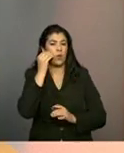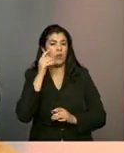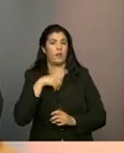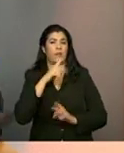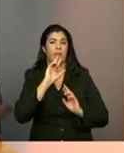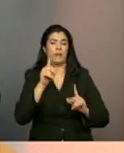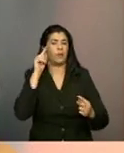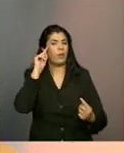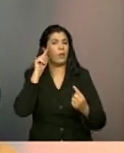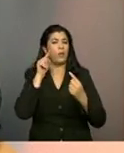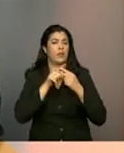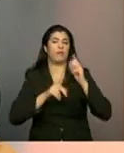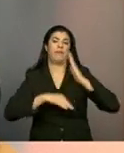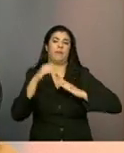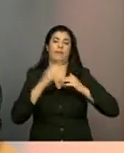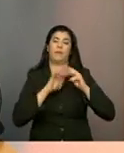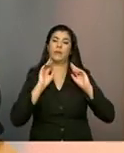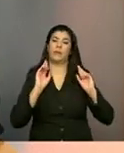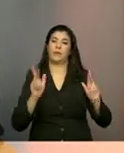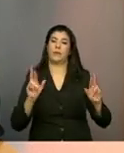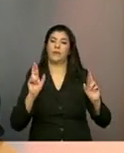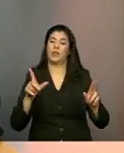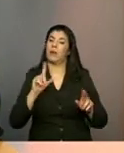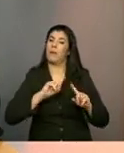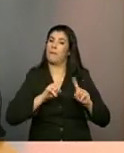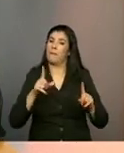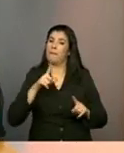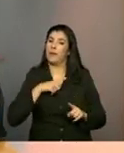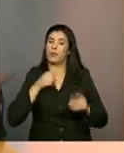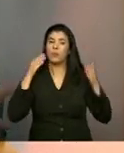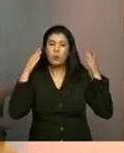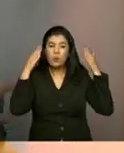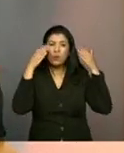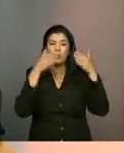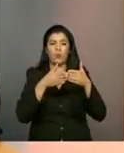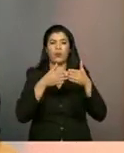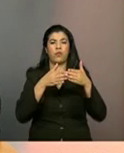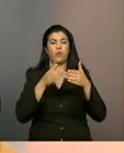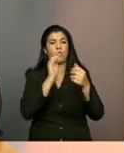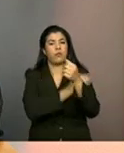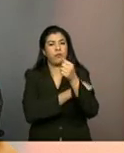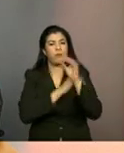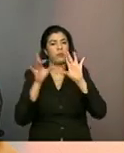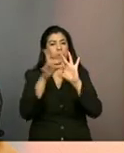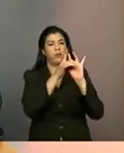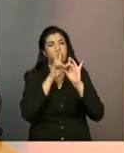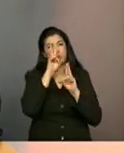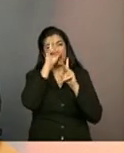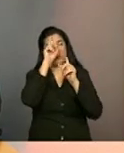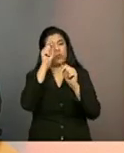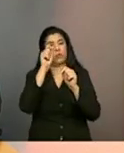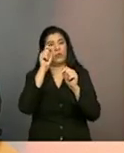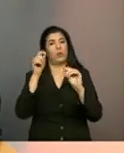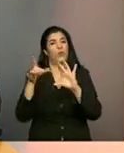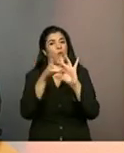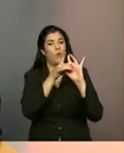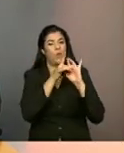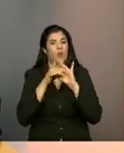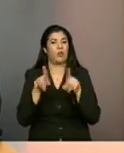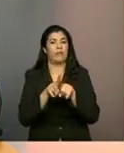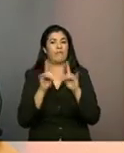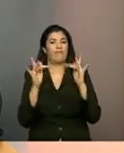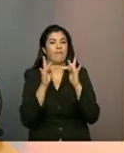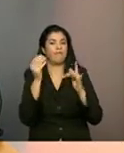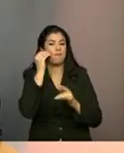objetivos diferentes, tentando aí buscar o fortalecimento de vínculos e a convivência desses